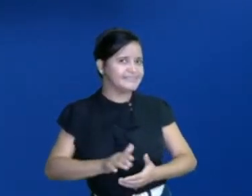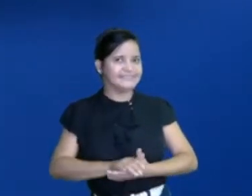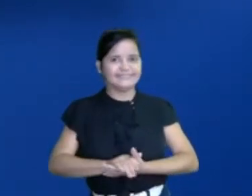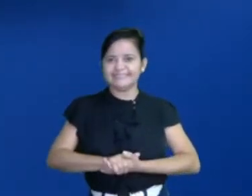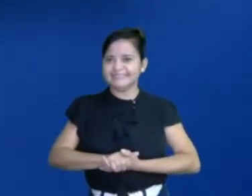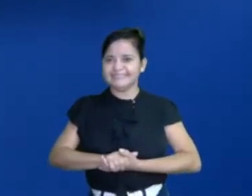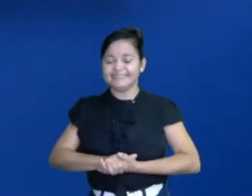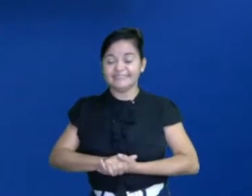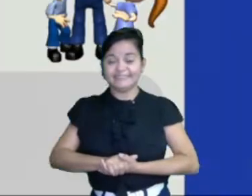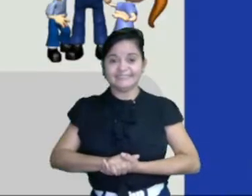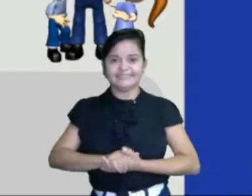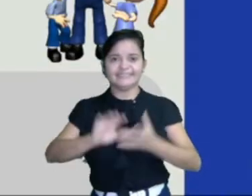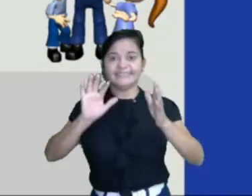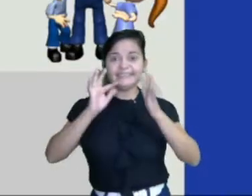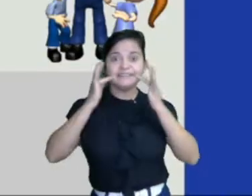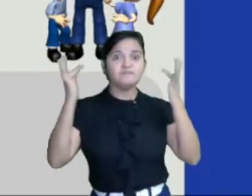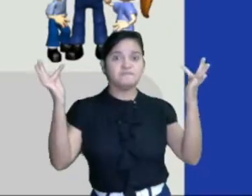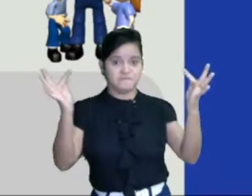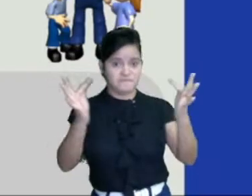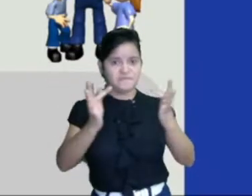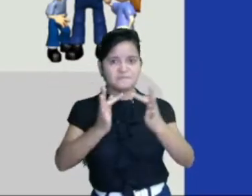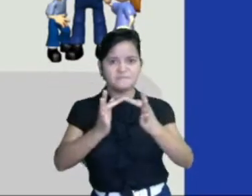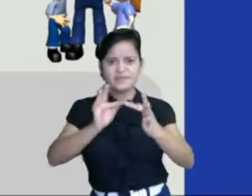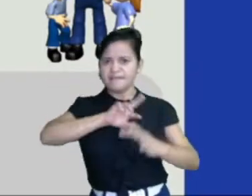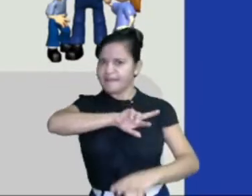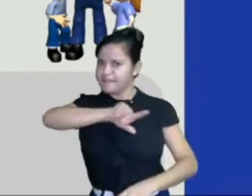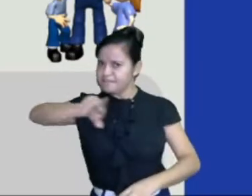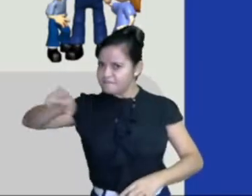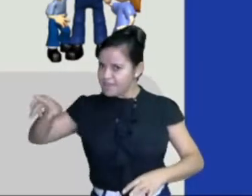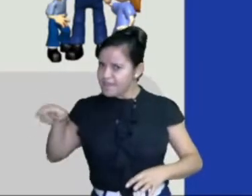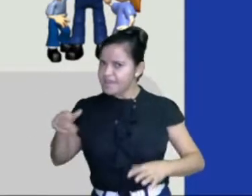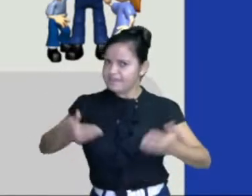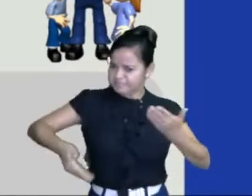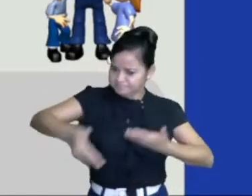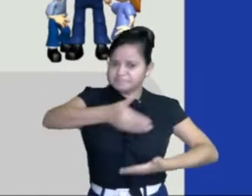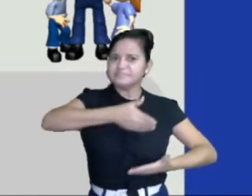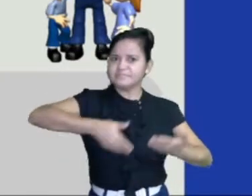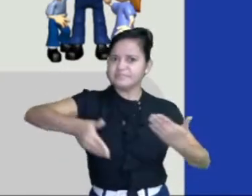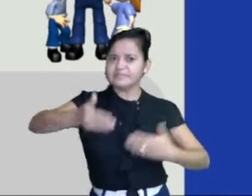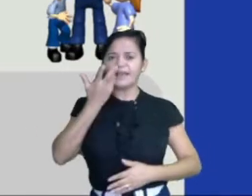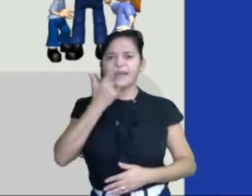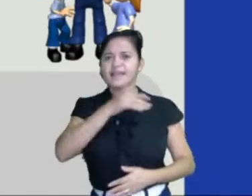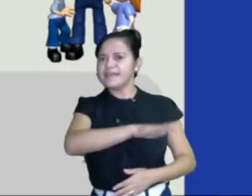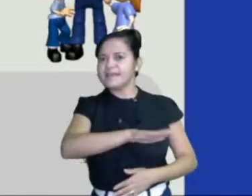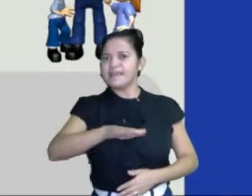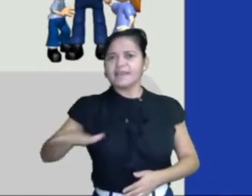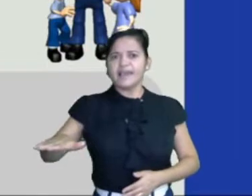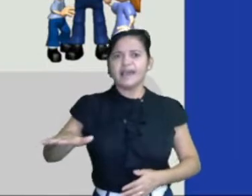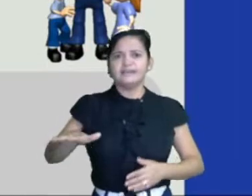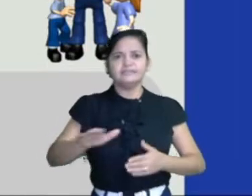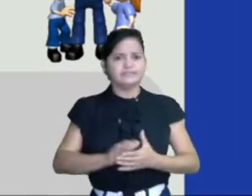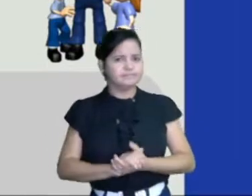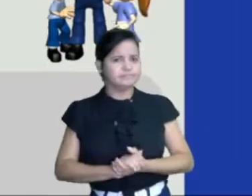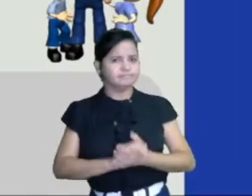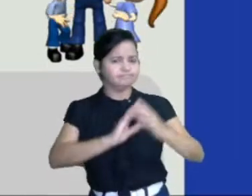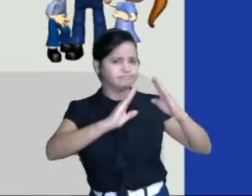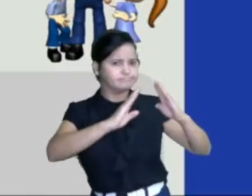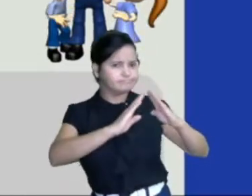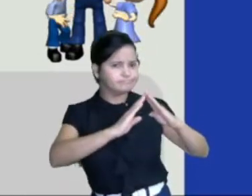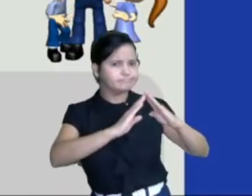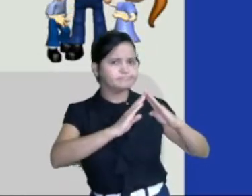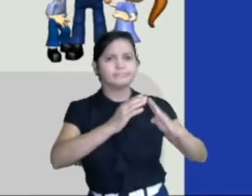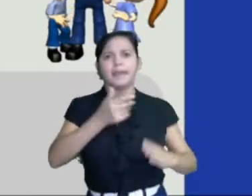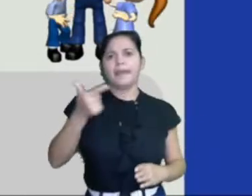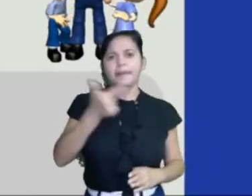As famílias são muito diferentes entre si. Há crianças que moram com a